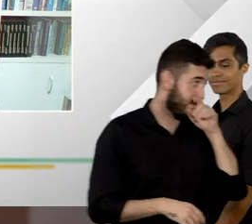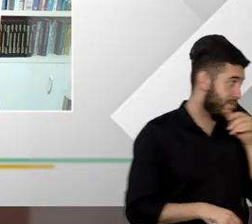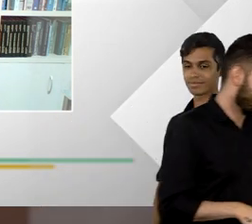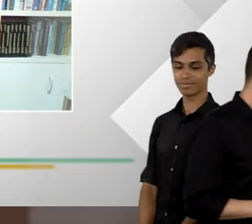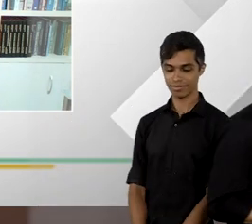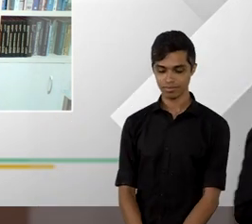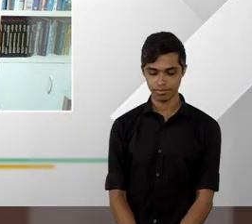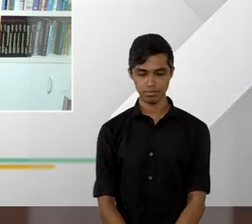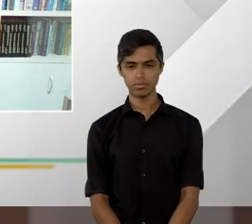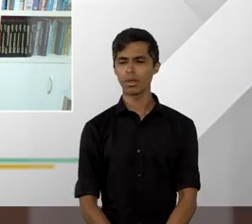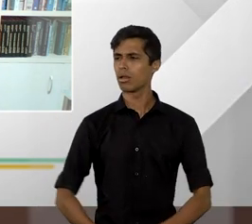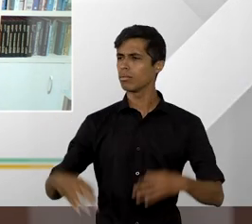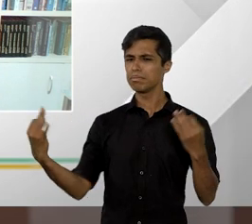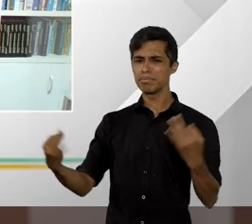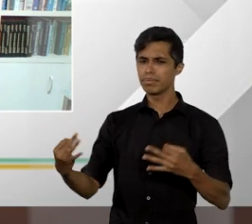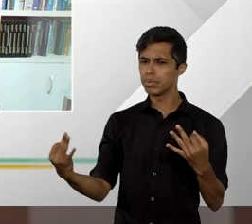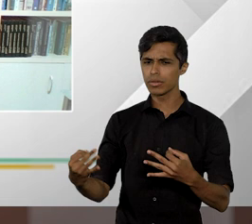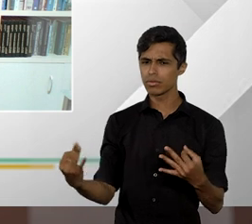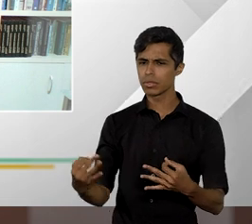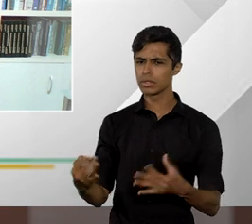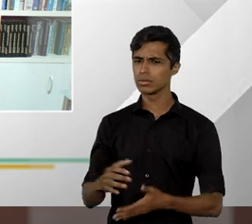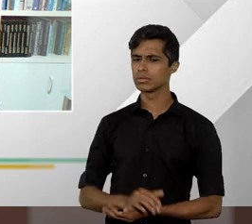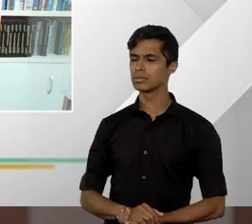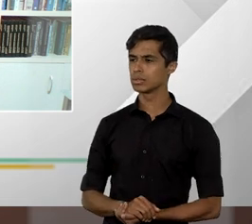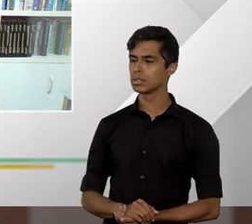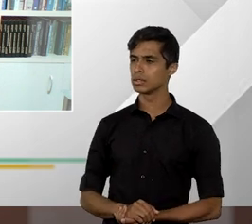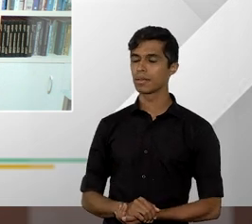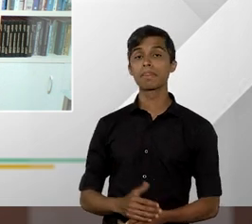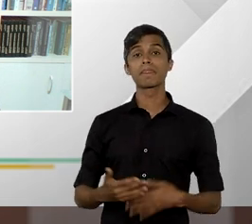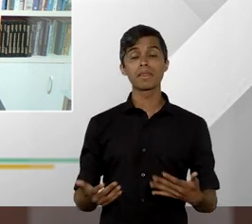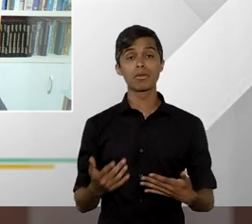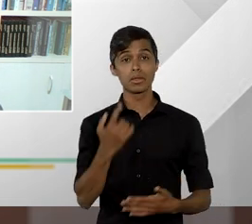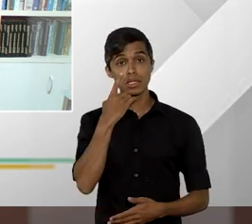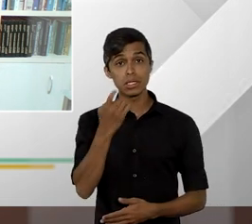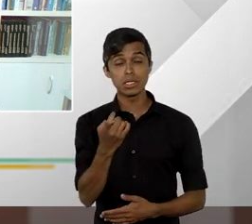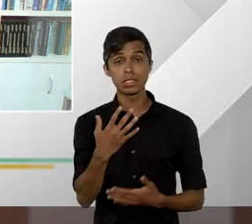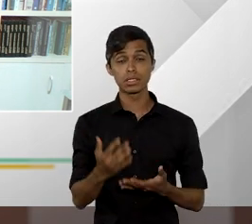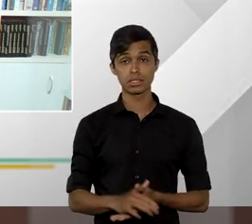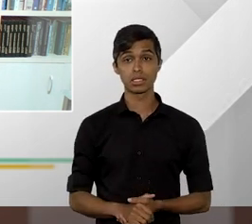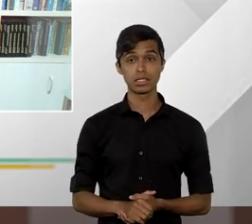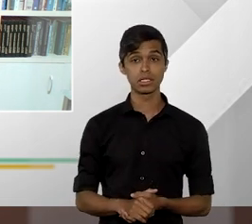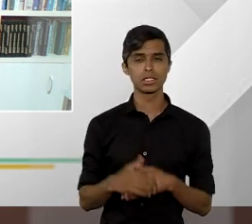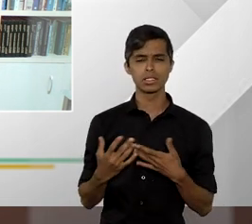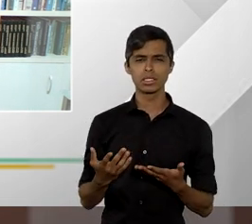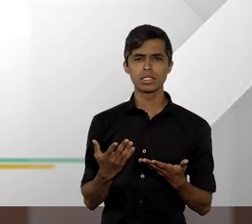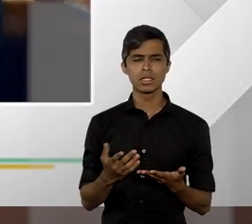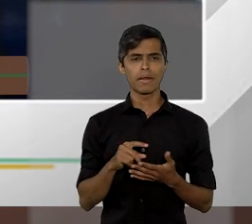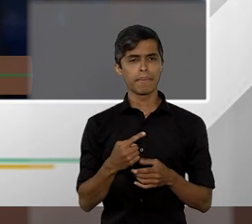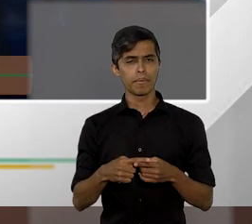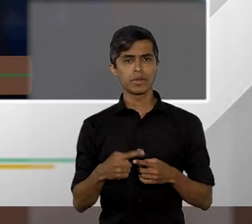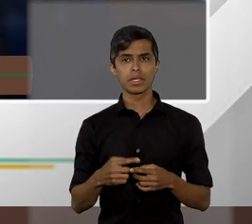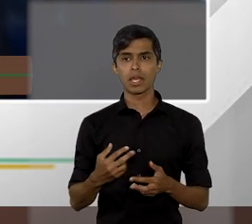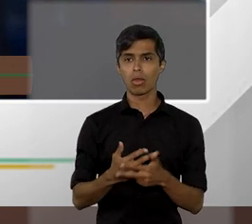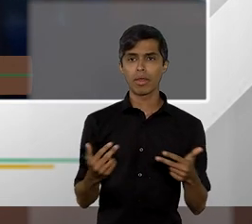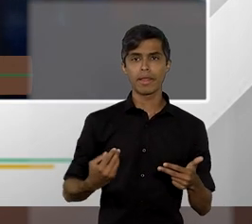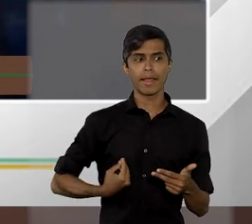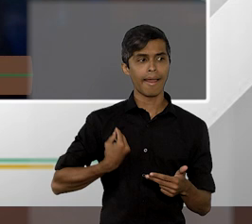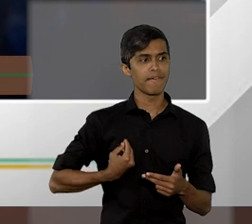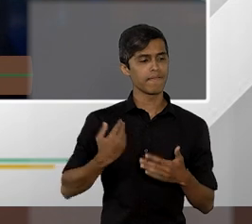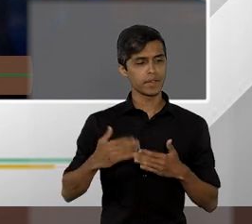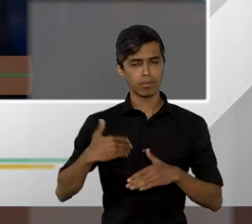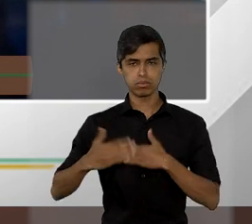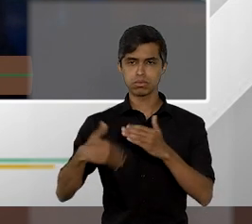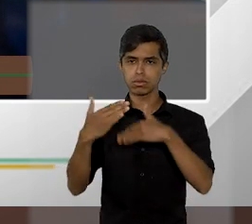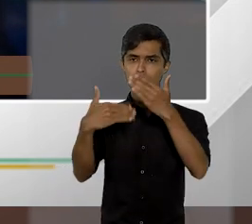perfeito é essa é esse e é interessante como na vida as coisas amadurecem as